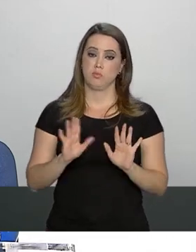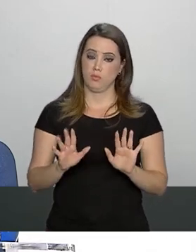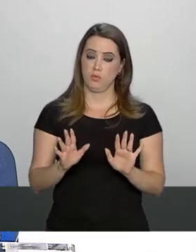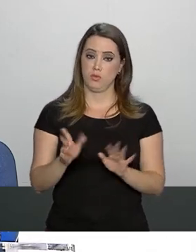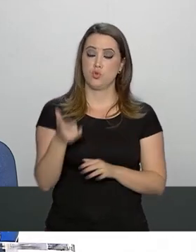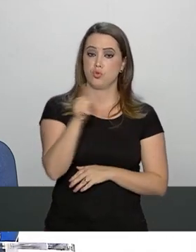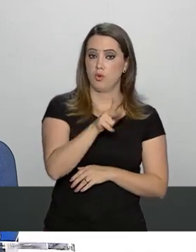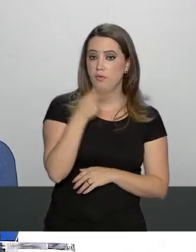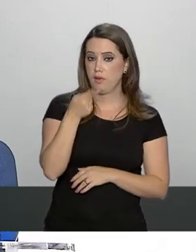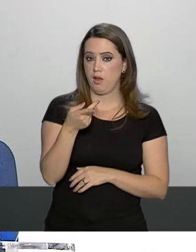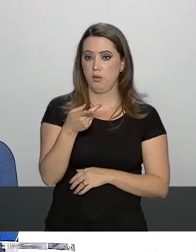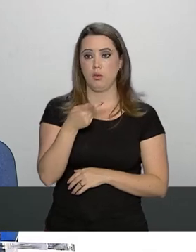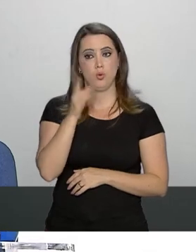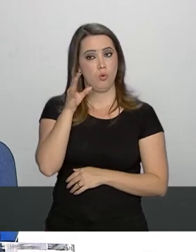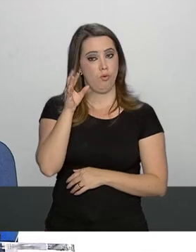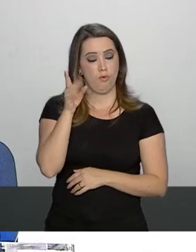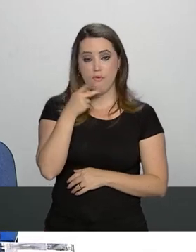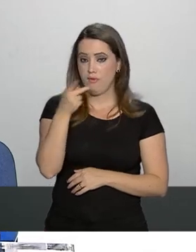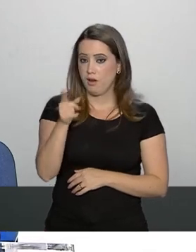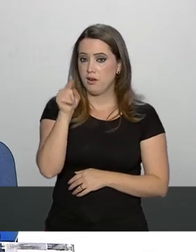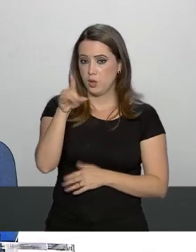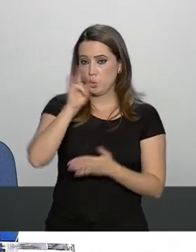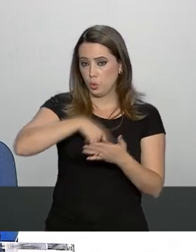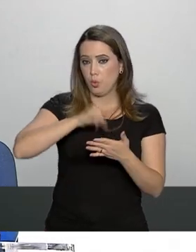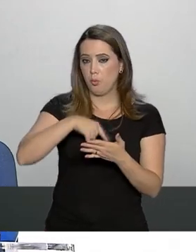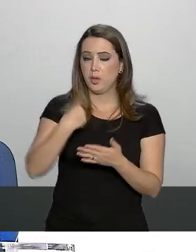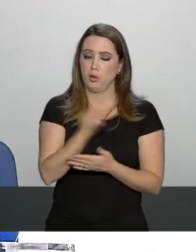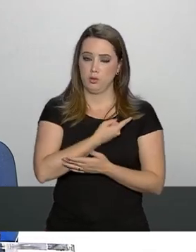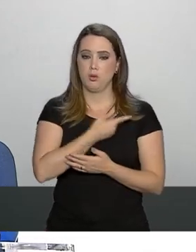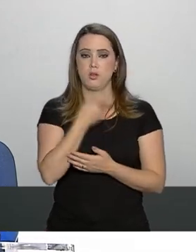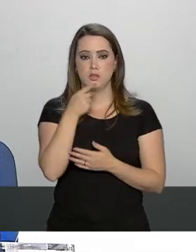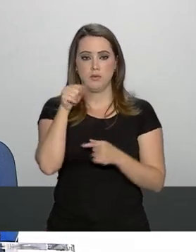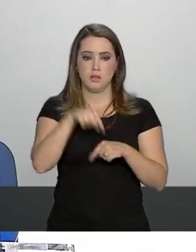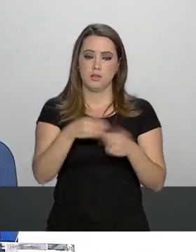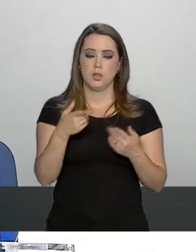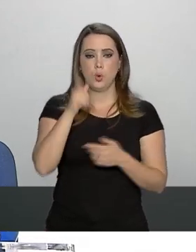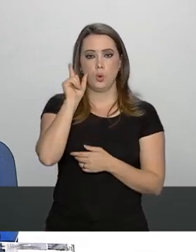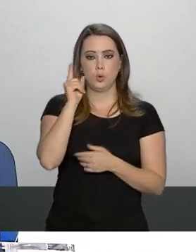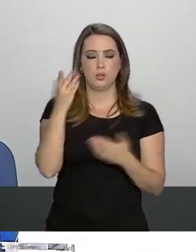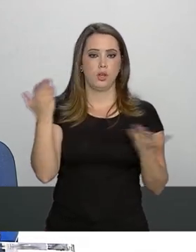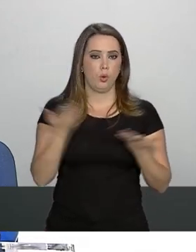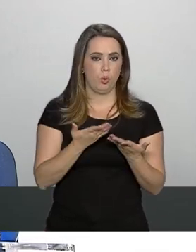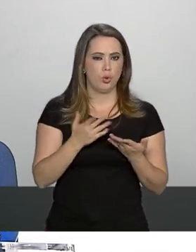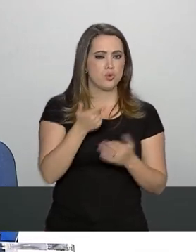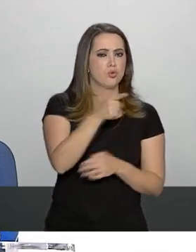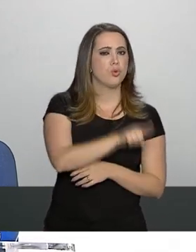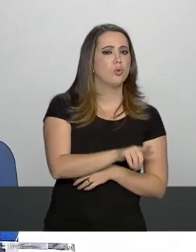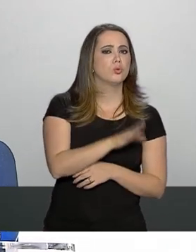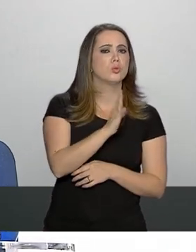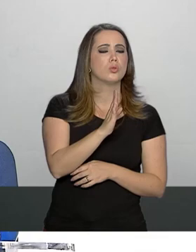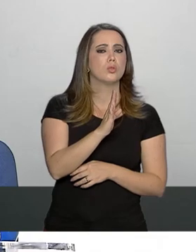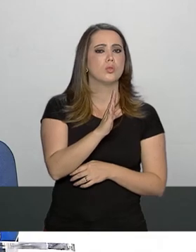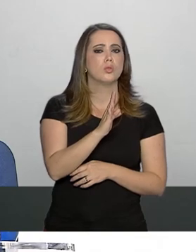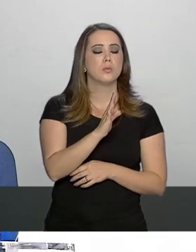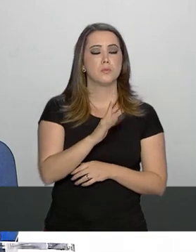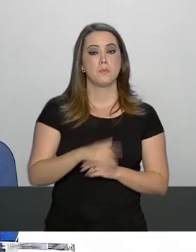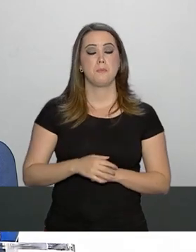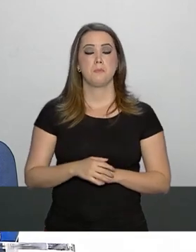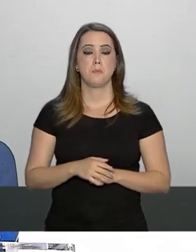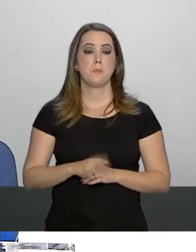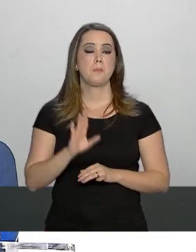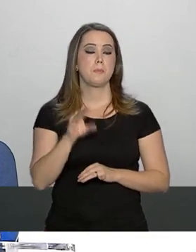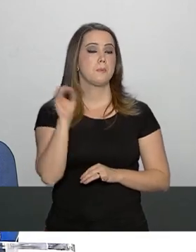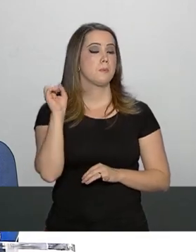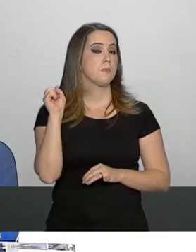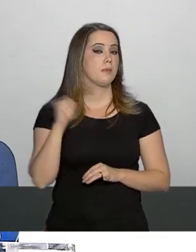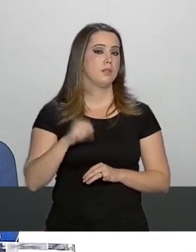retomo eu não confirmo que aquele era o documento que nós estamos tratando aqui o de hoje o de hoje seria sim, aí houve realmente